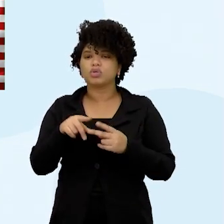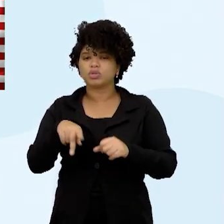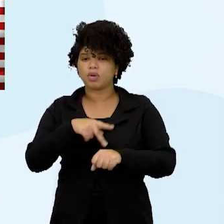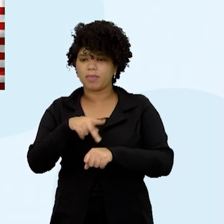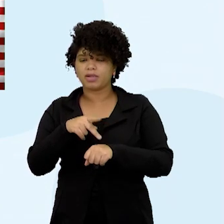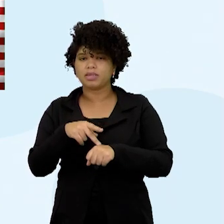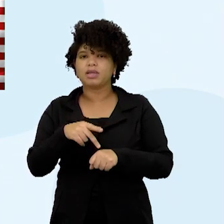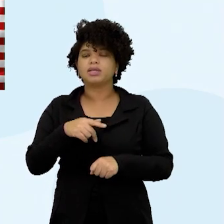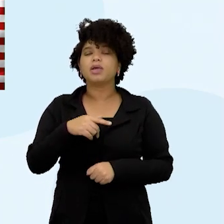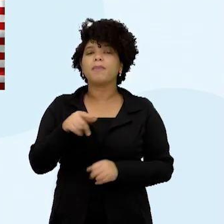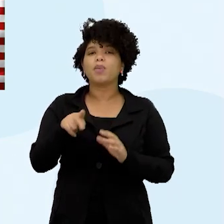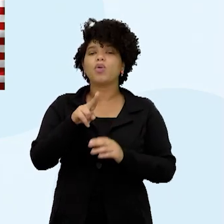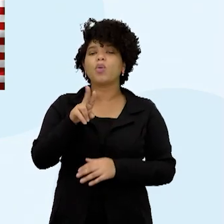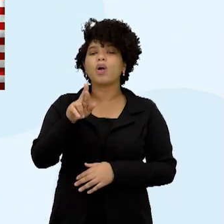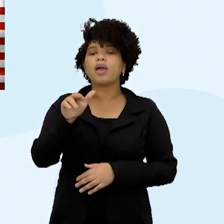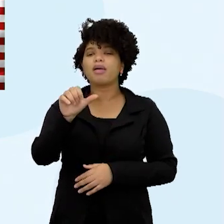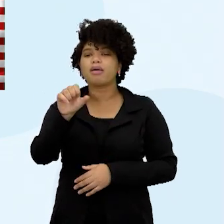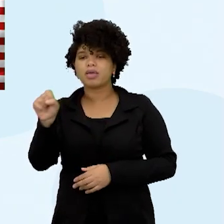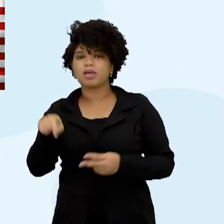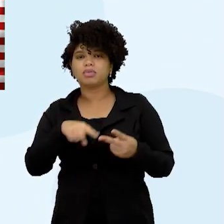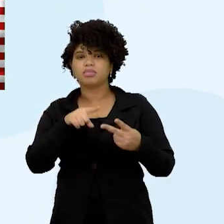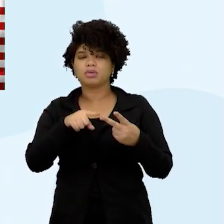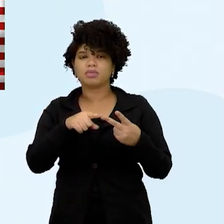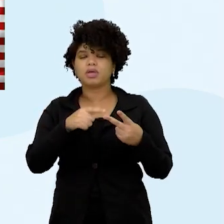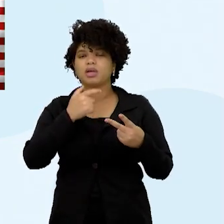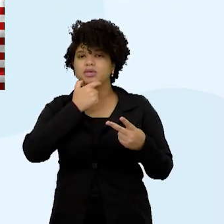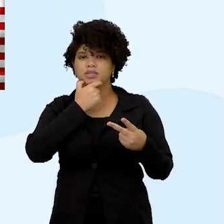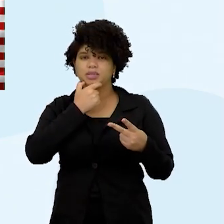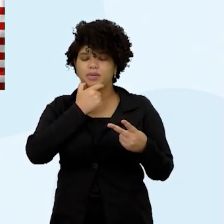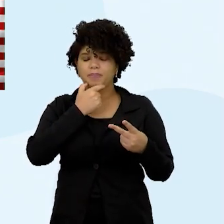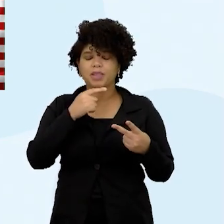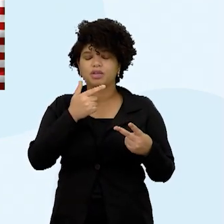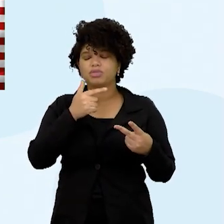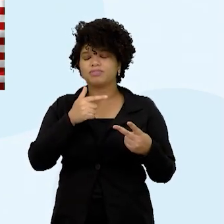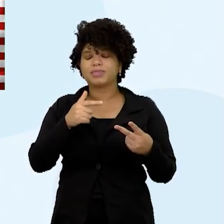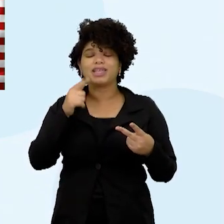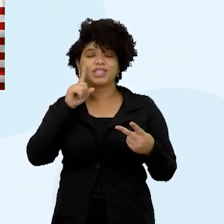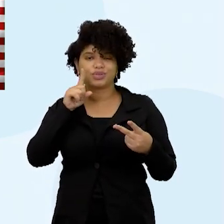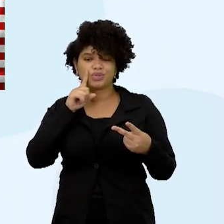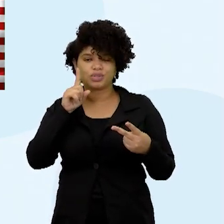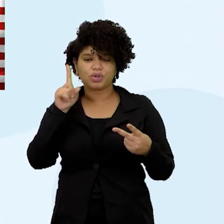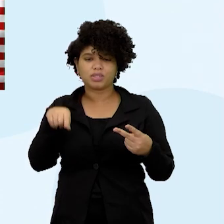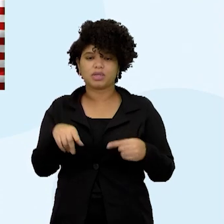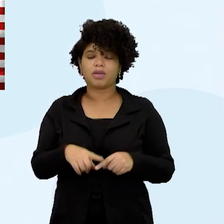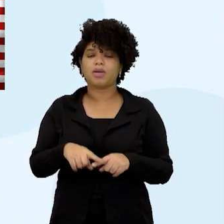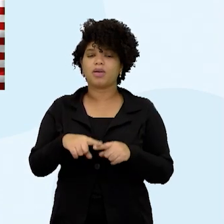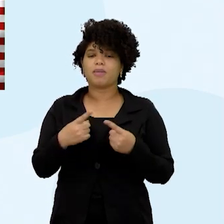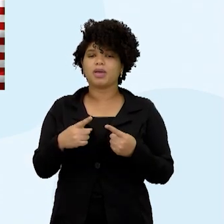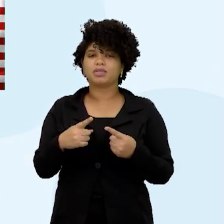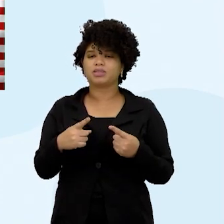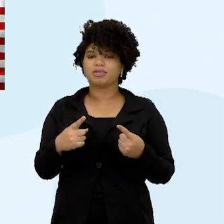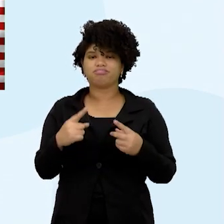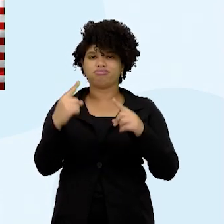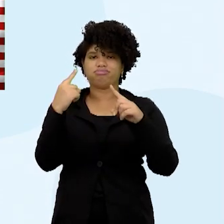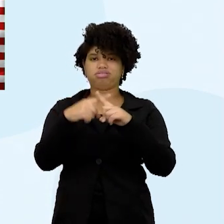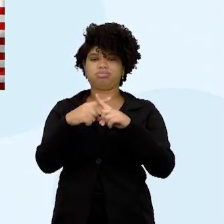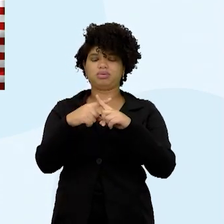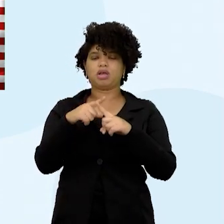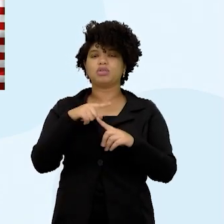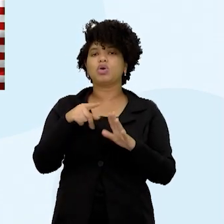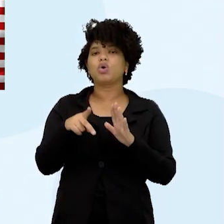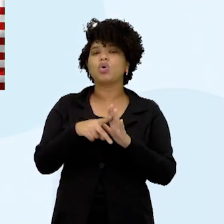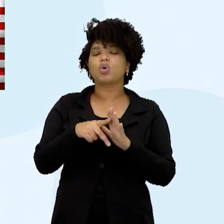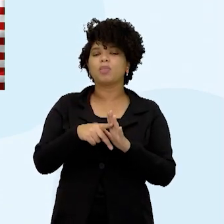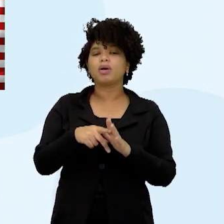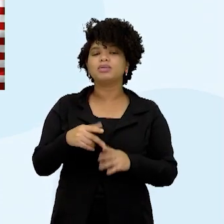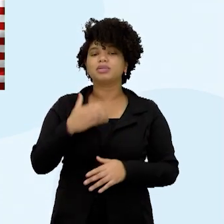a União Soviética. Aliás, a Guerra Fria acaba, quando acaba a União Soviética, em dezembro